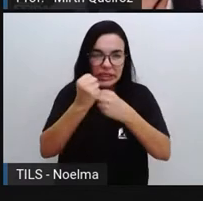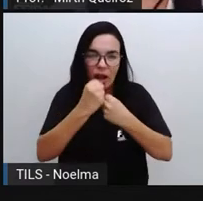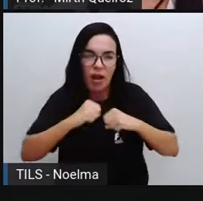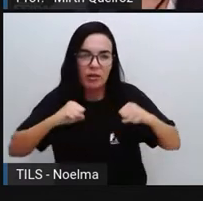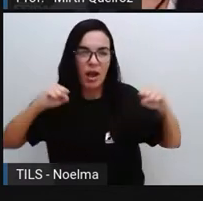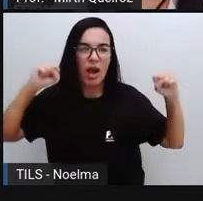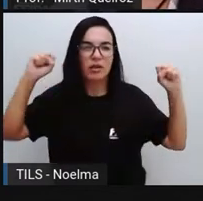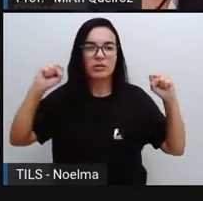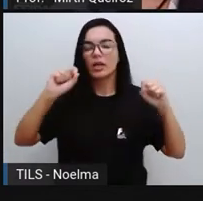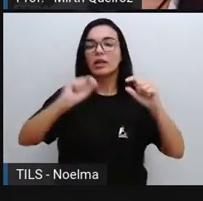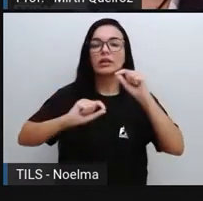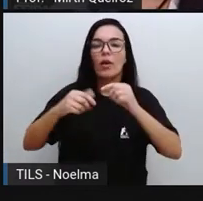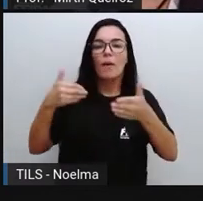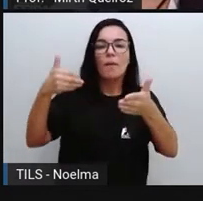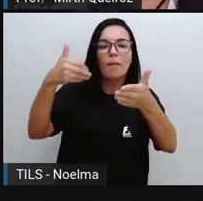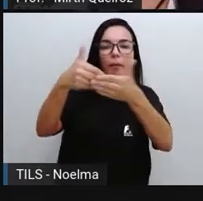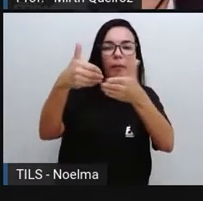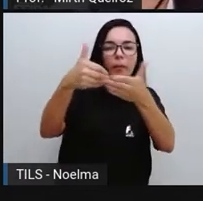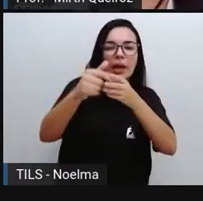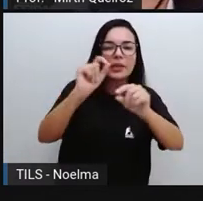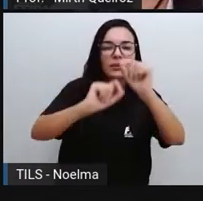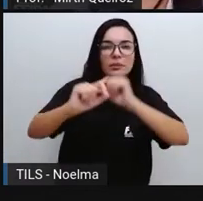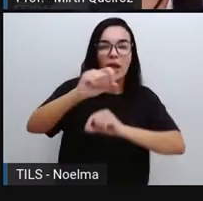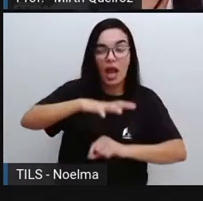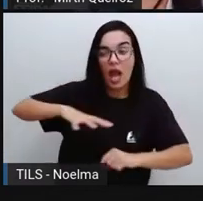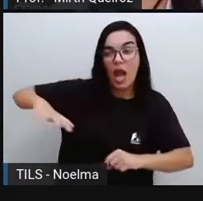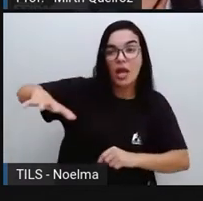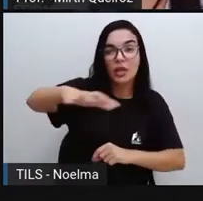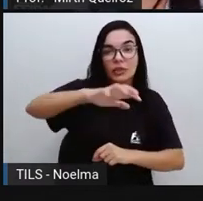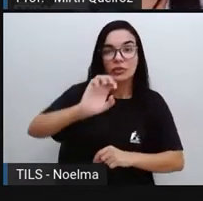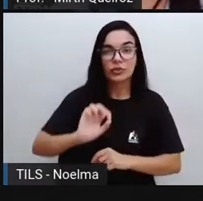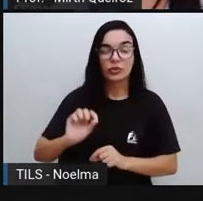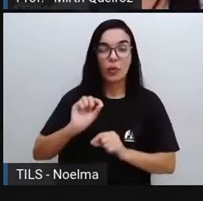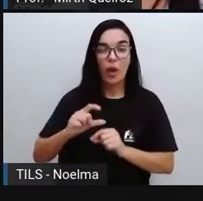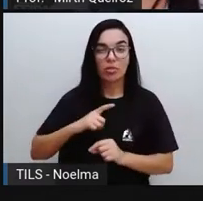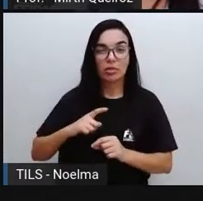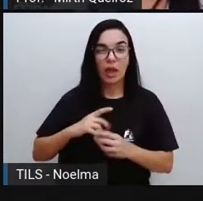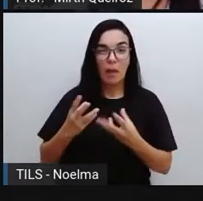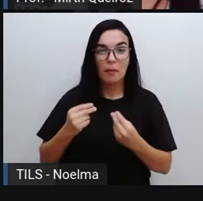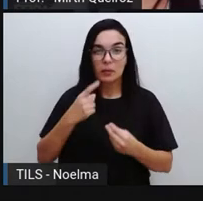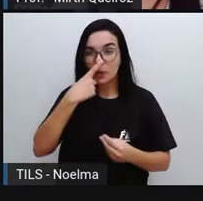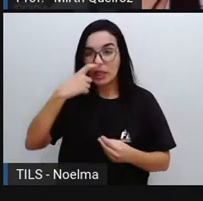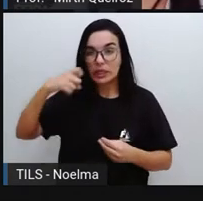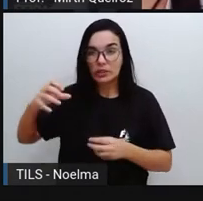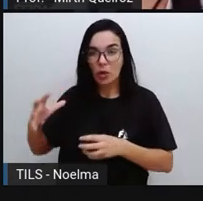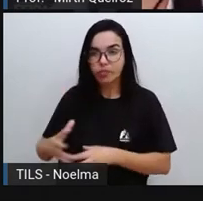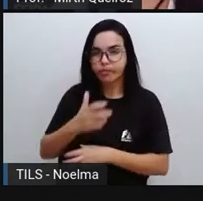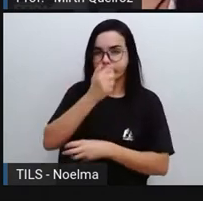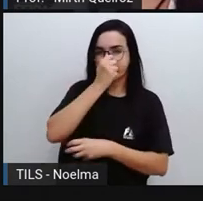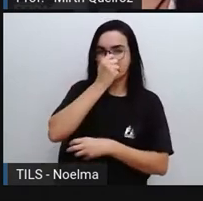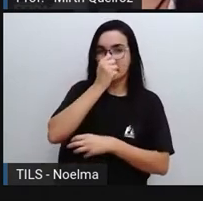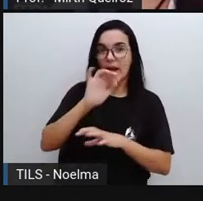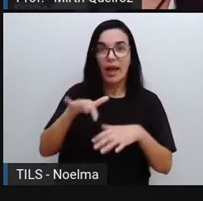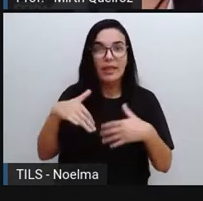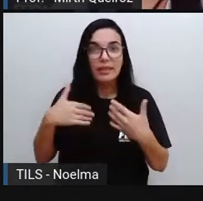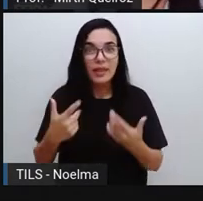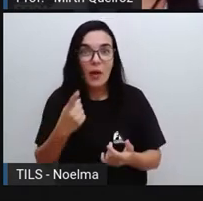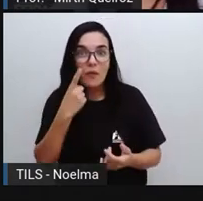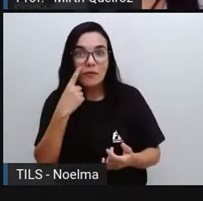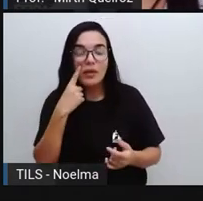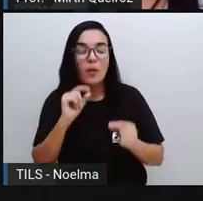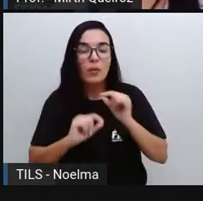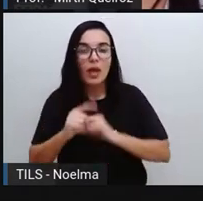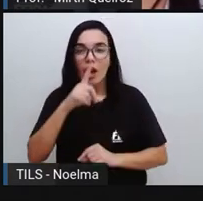elas costumam se aproximar de regiões onde há muito lixo acumulado. Essa foi uma forma de os